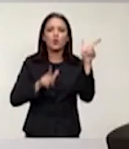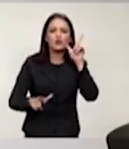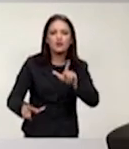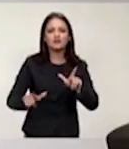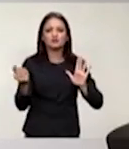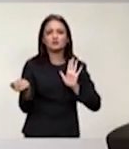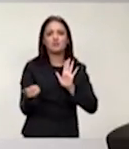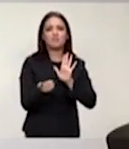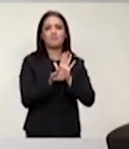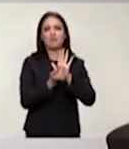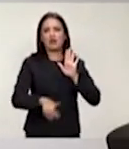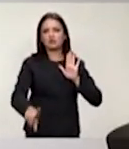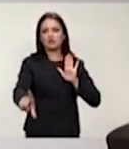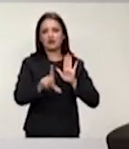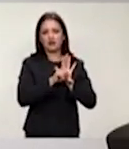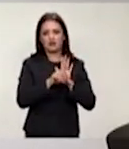inclusive.